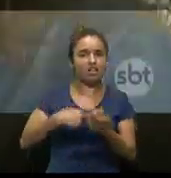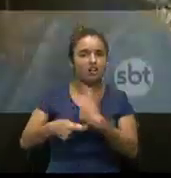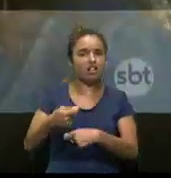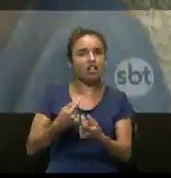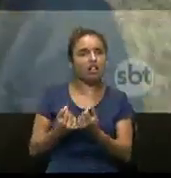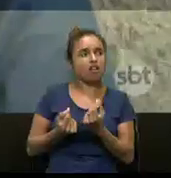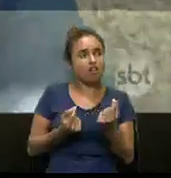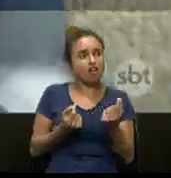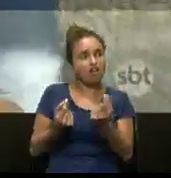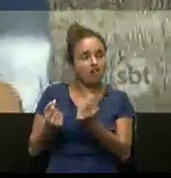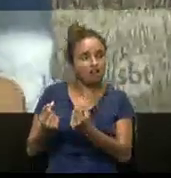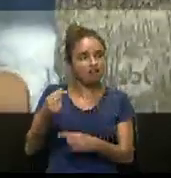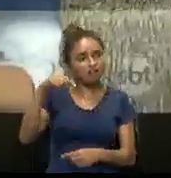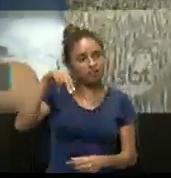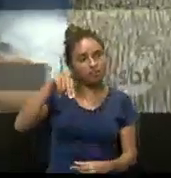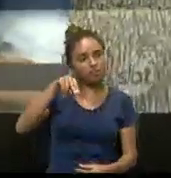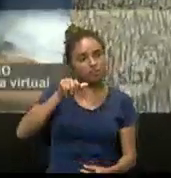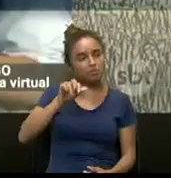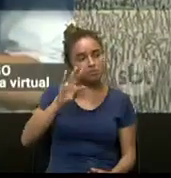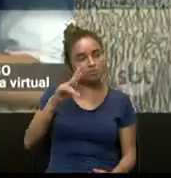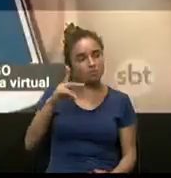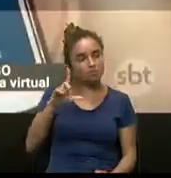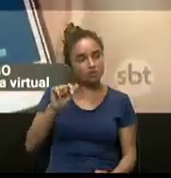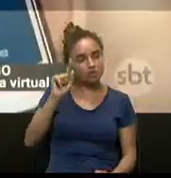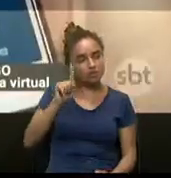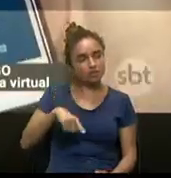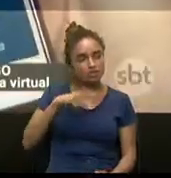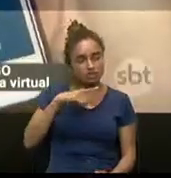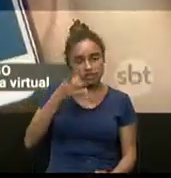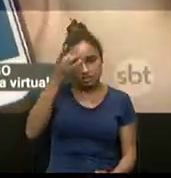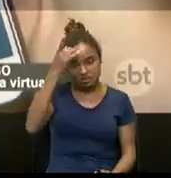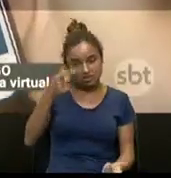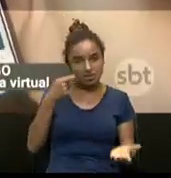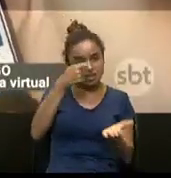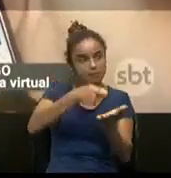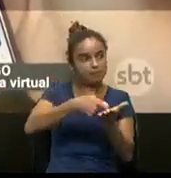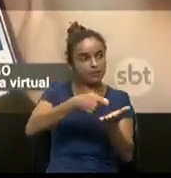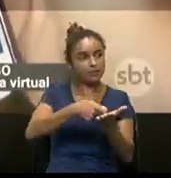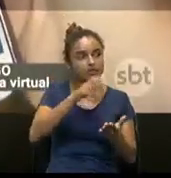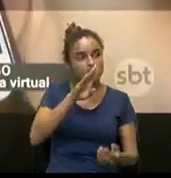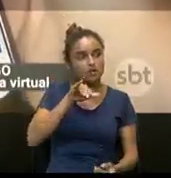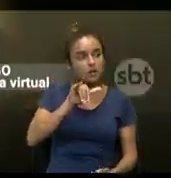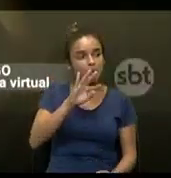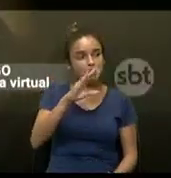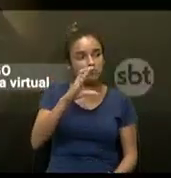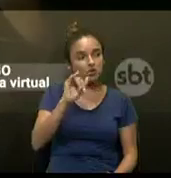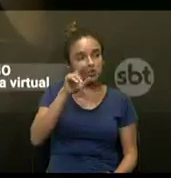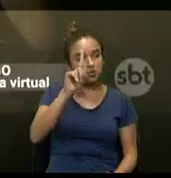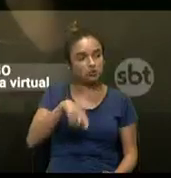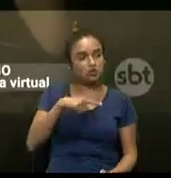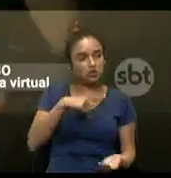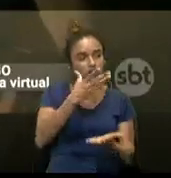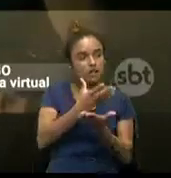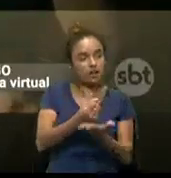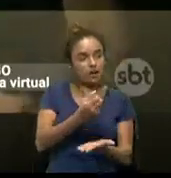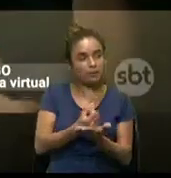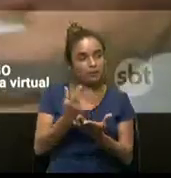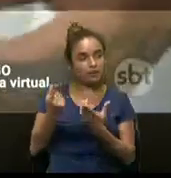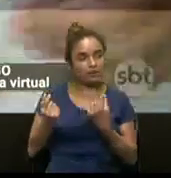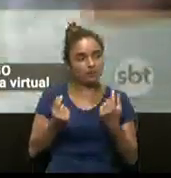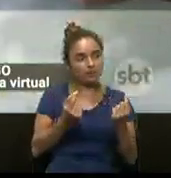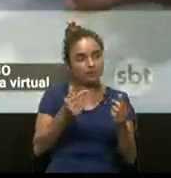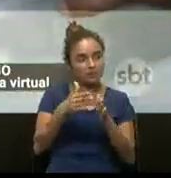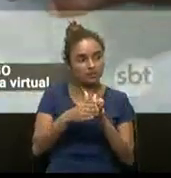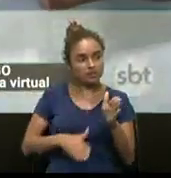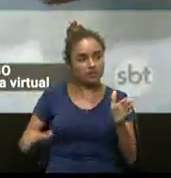para a gente. A Natália virou cliente porque acha mais fácil pagar com Bitcoin. Pelo aplicativo, o dinheiro sai da conta dela